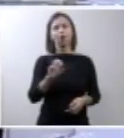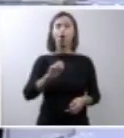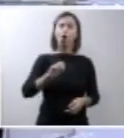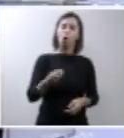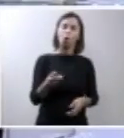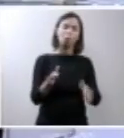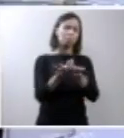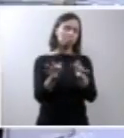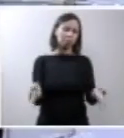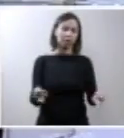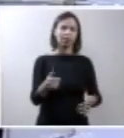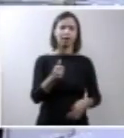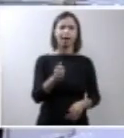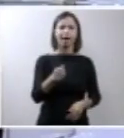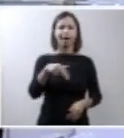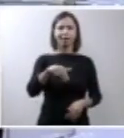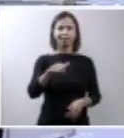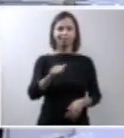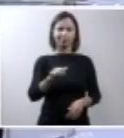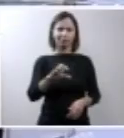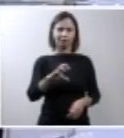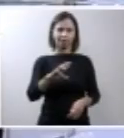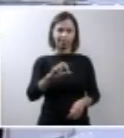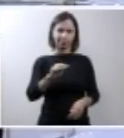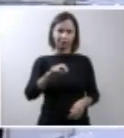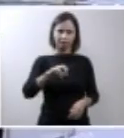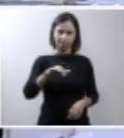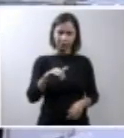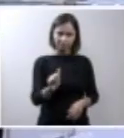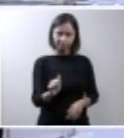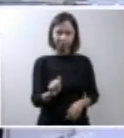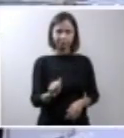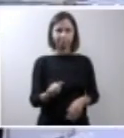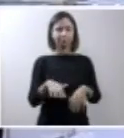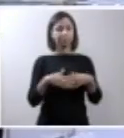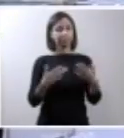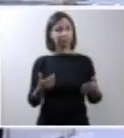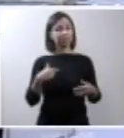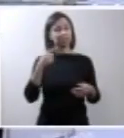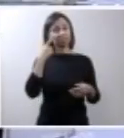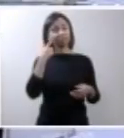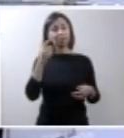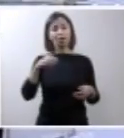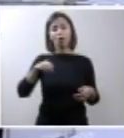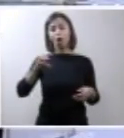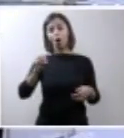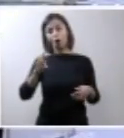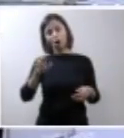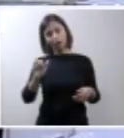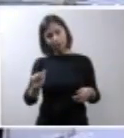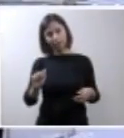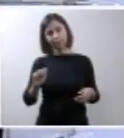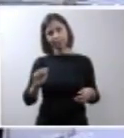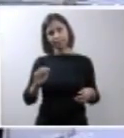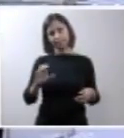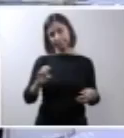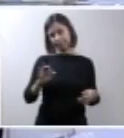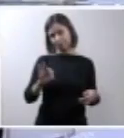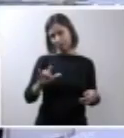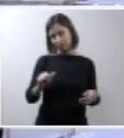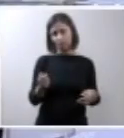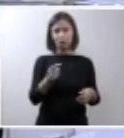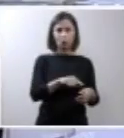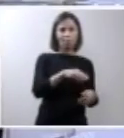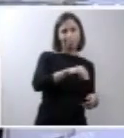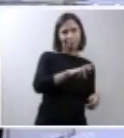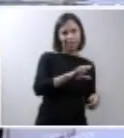Então, nós podemos dizer aqui que tanto a oloanencefalia como a mera anencefalia são formas da mesma